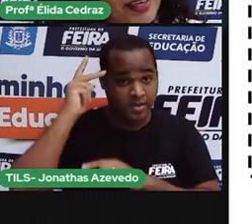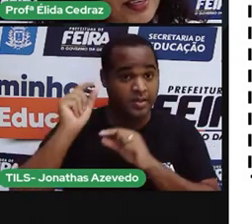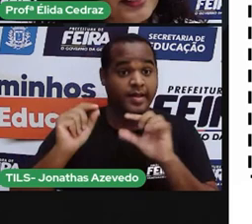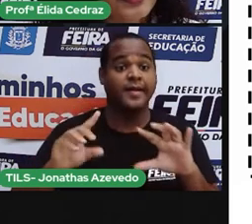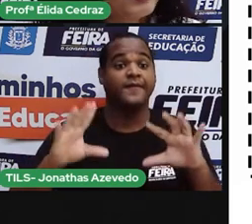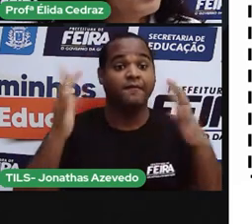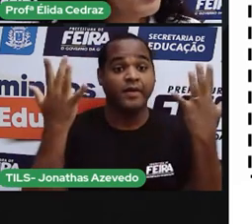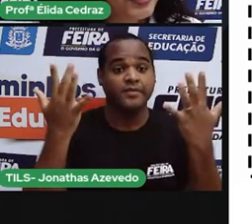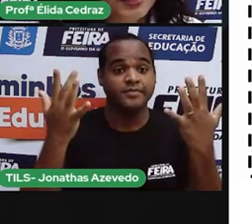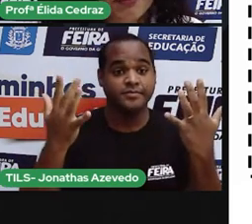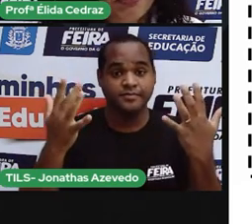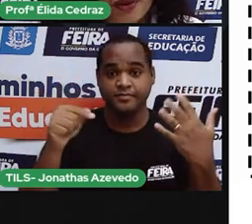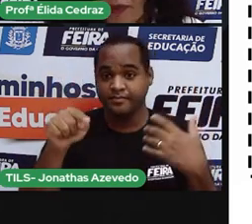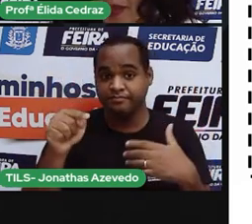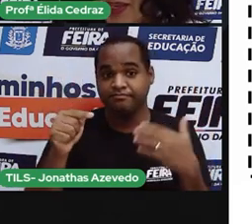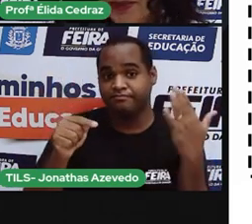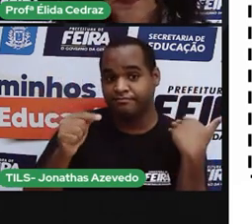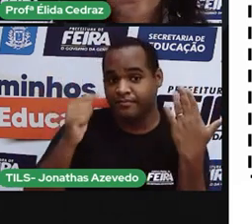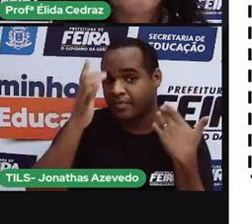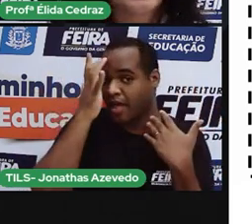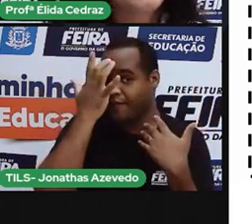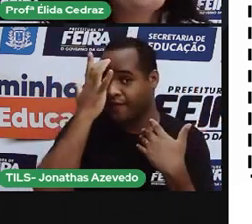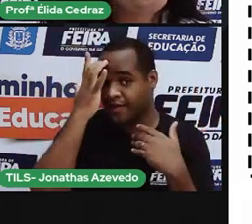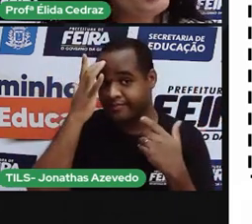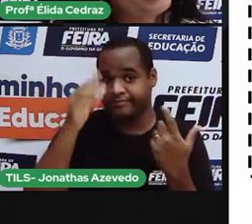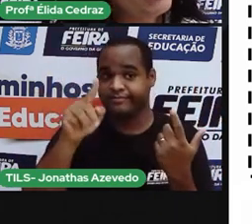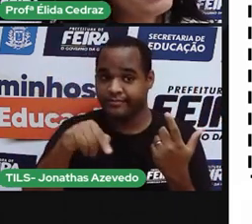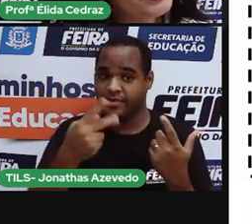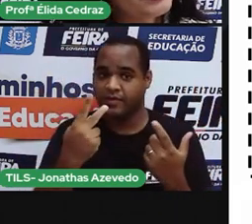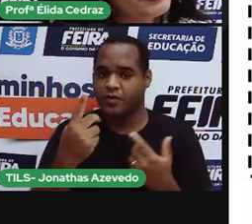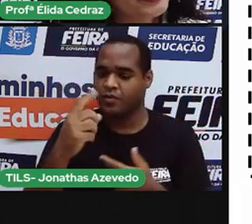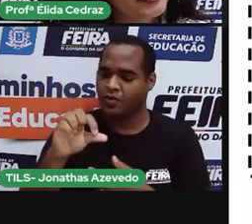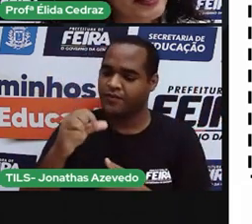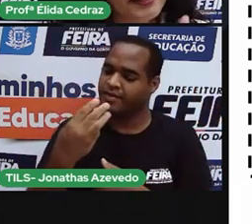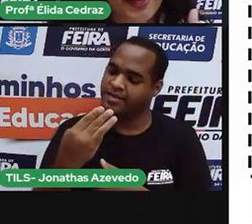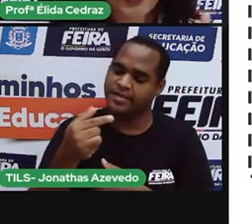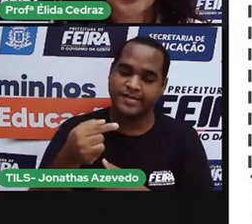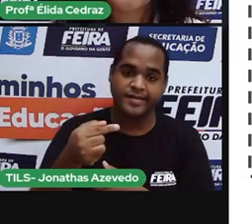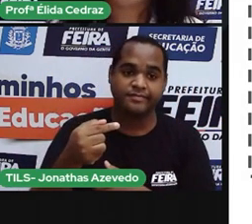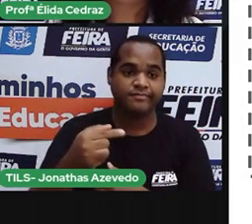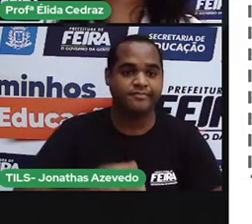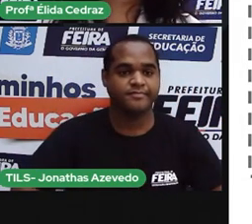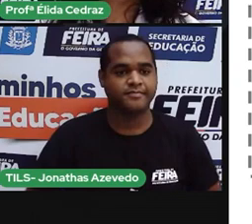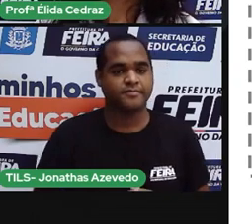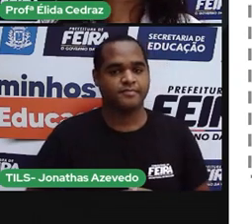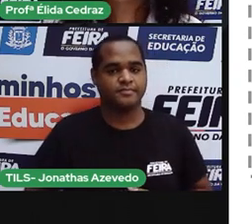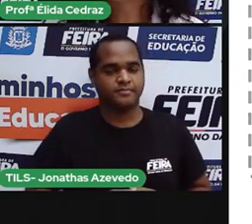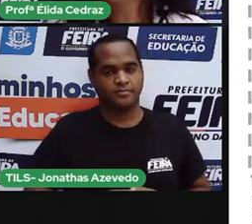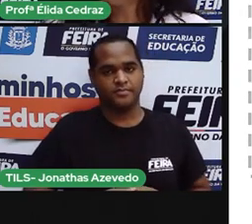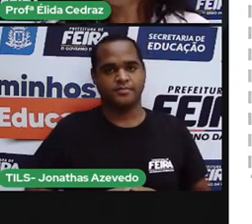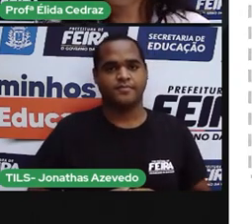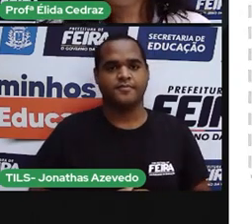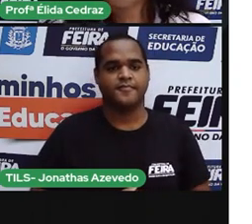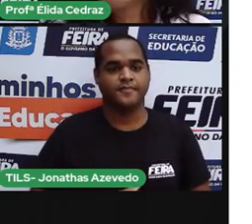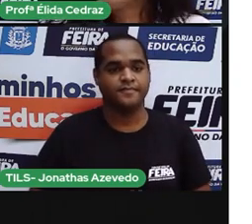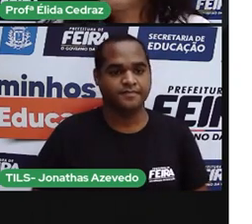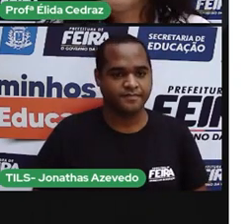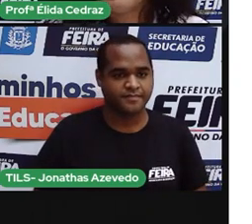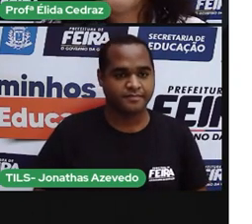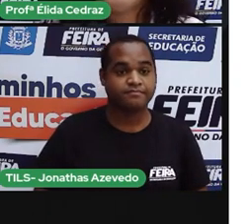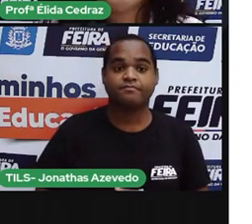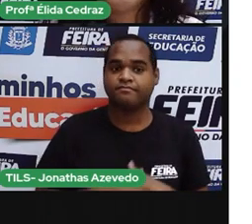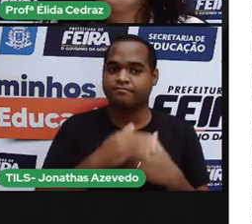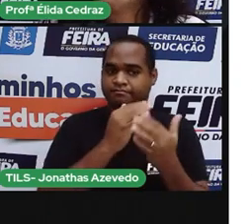micareta dessa forma aí, em 1937. E a